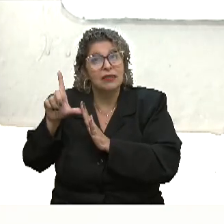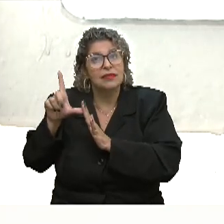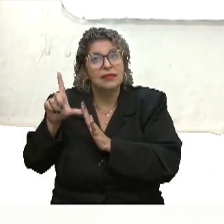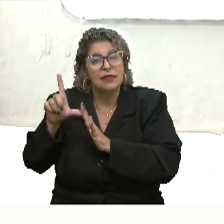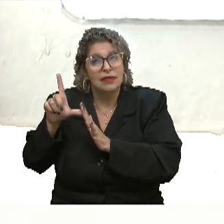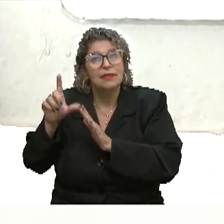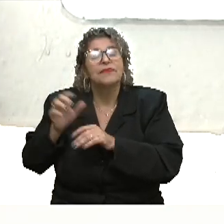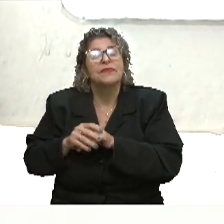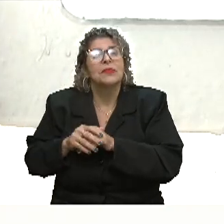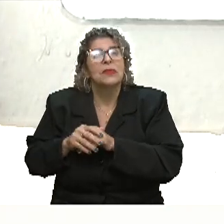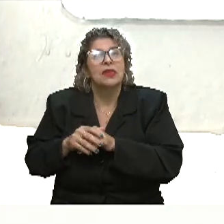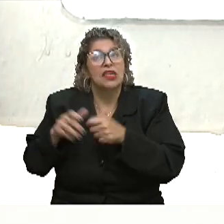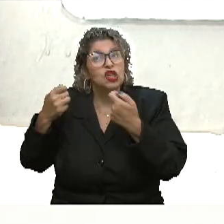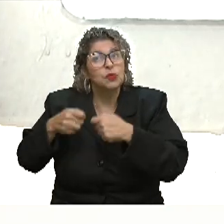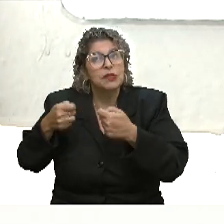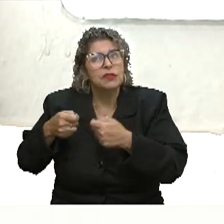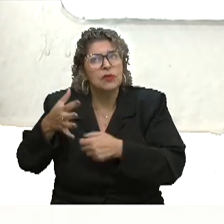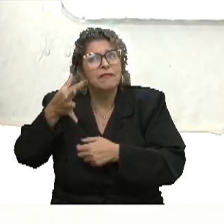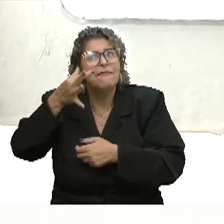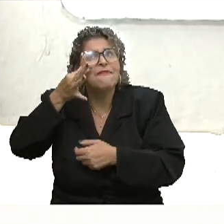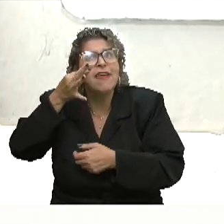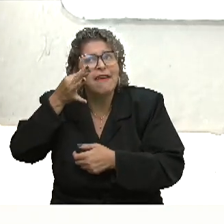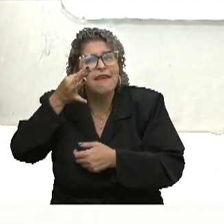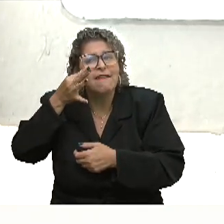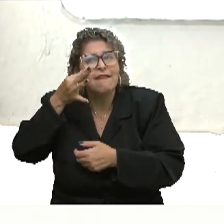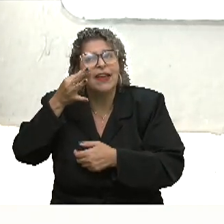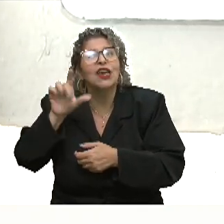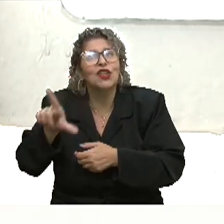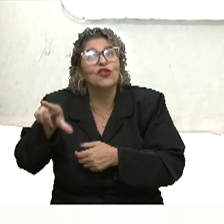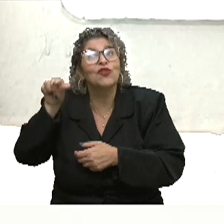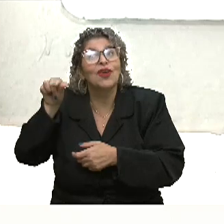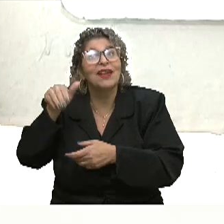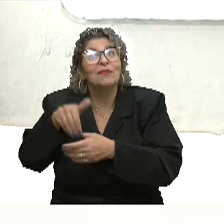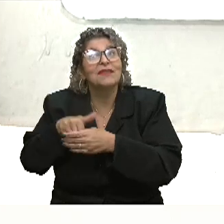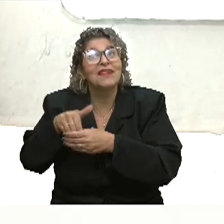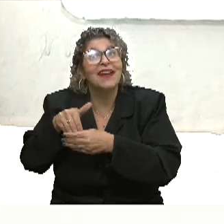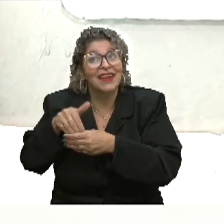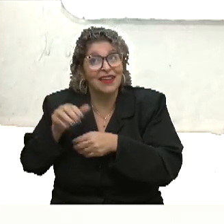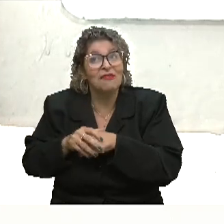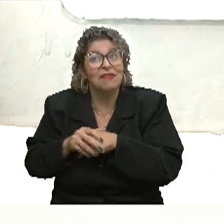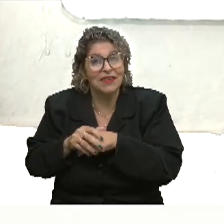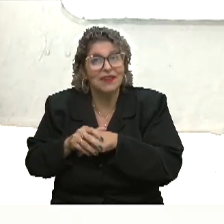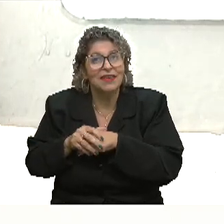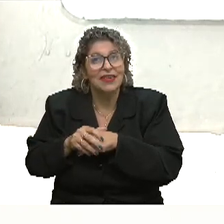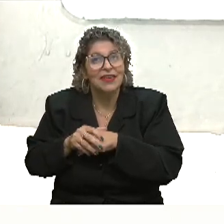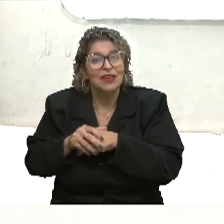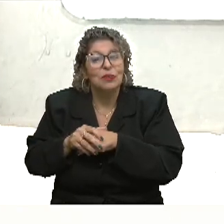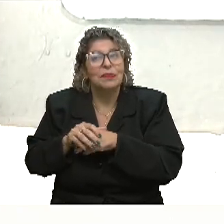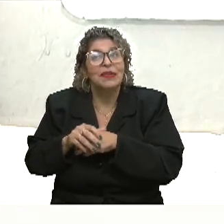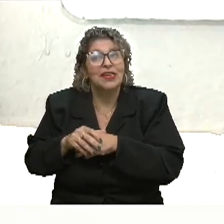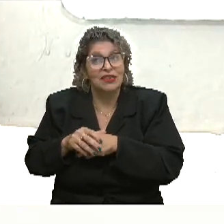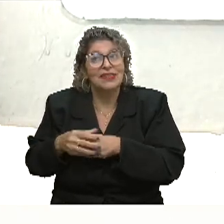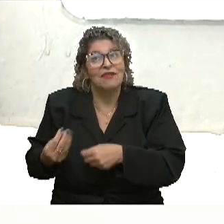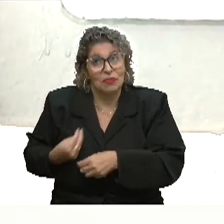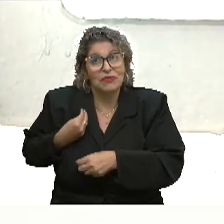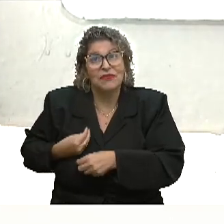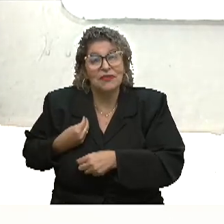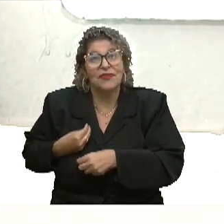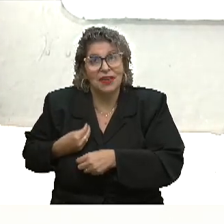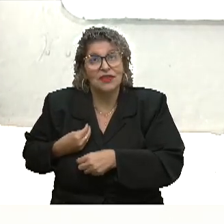xeque, né? A gente realmente precisava ver se quem a gente escolheu para nos representar numa situação tão extrema, tão crítica, que